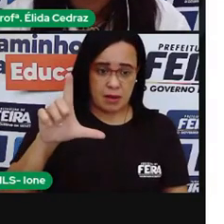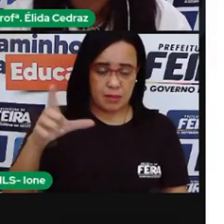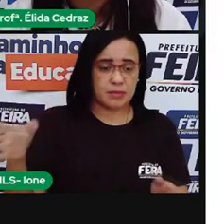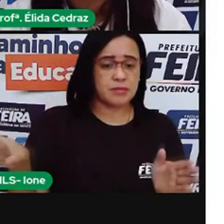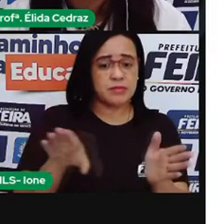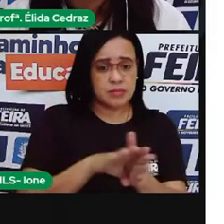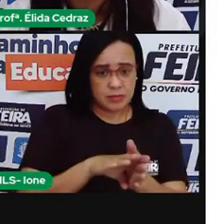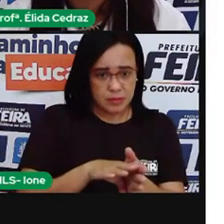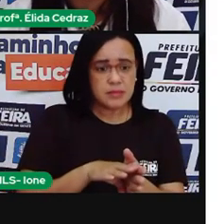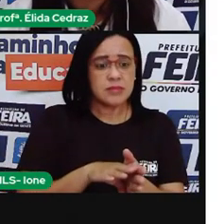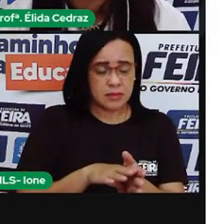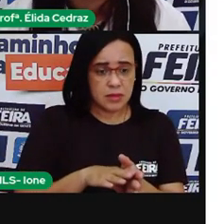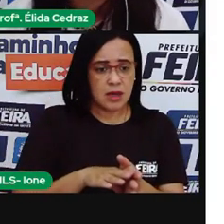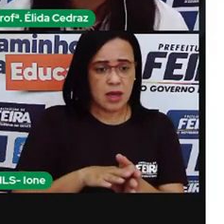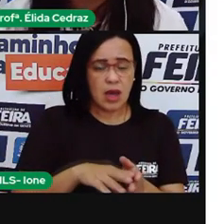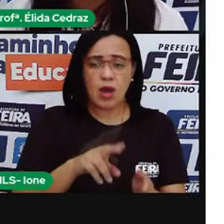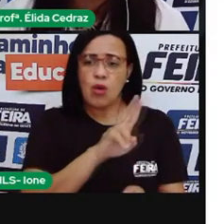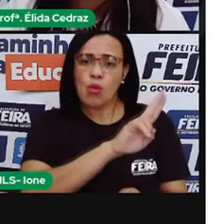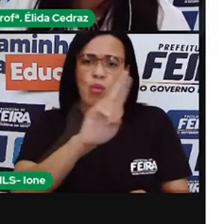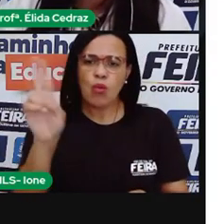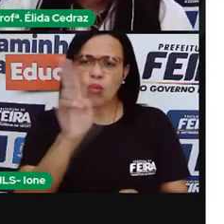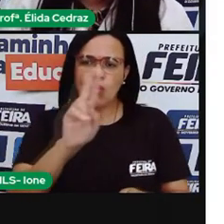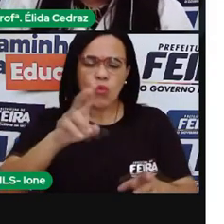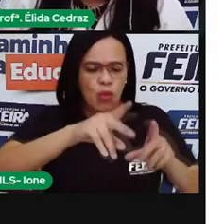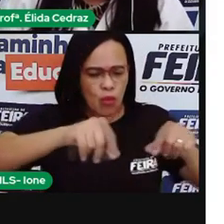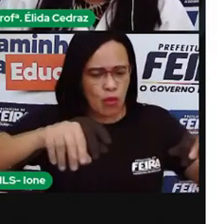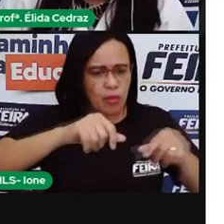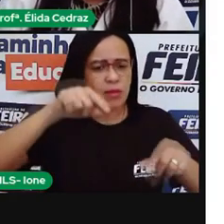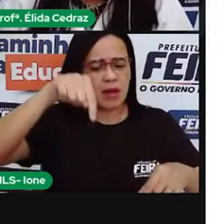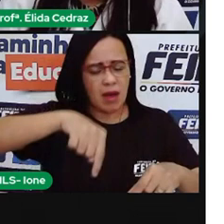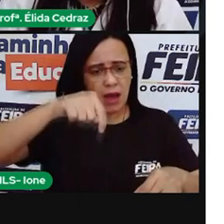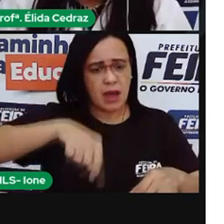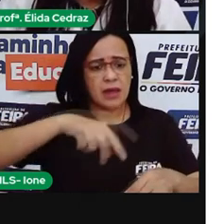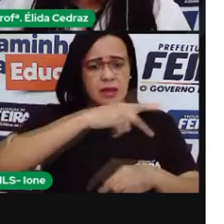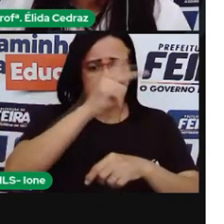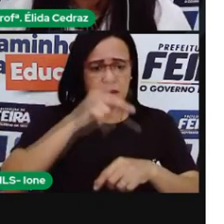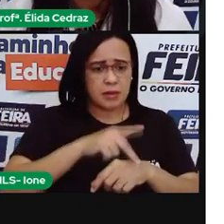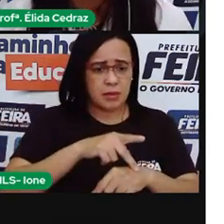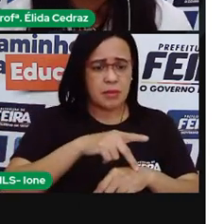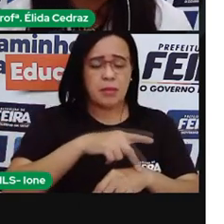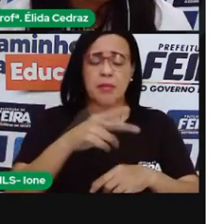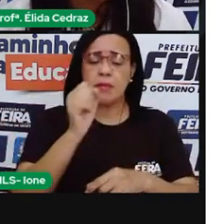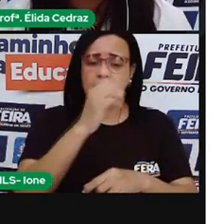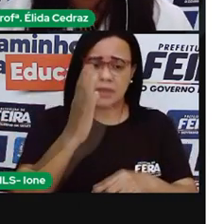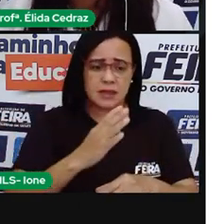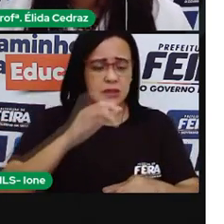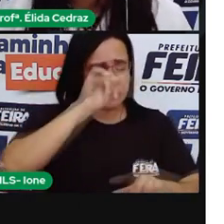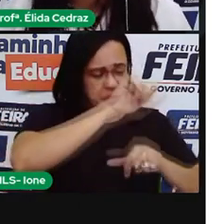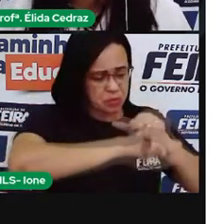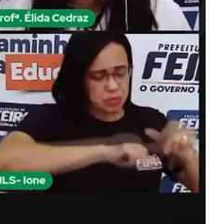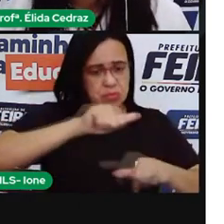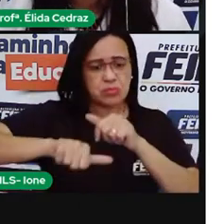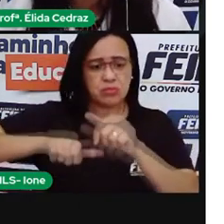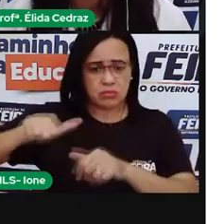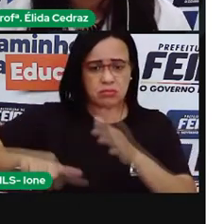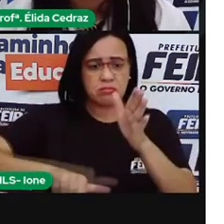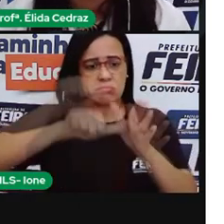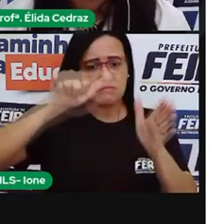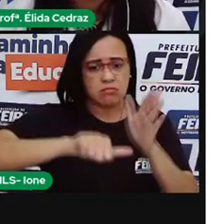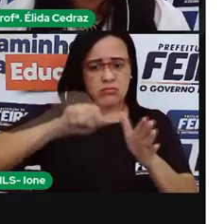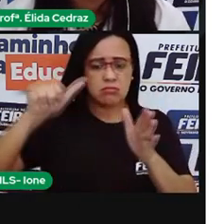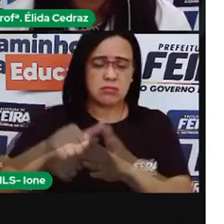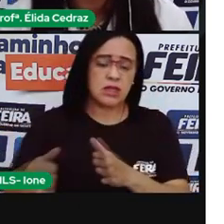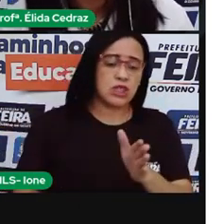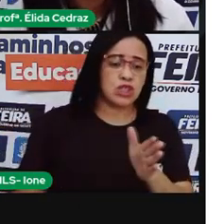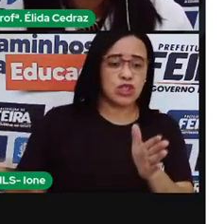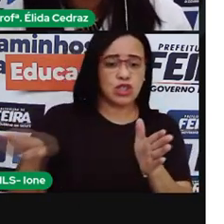mesmo o nome da terra foi modificado pelos portugueses. Primeiro, quando eles desceram em